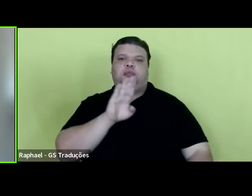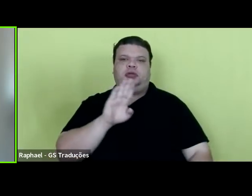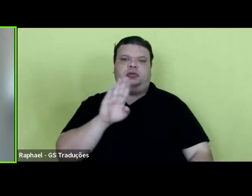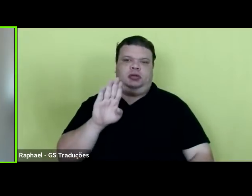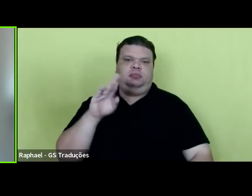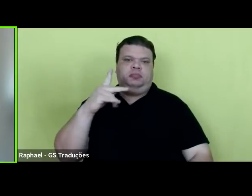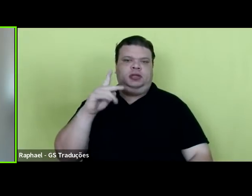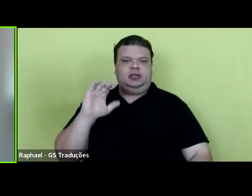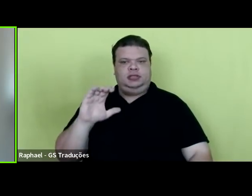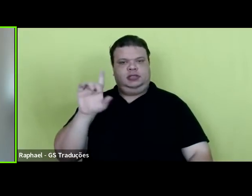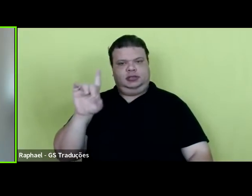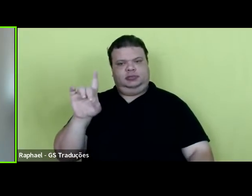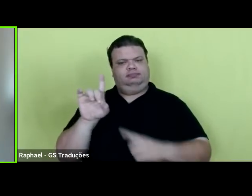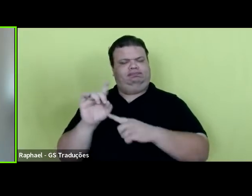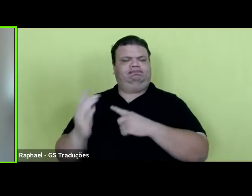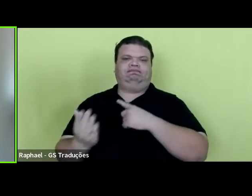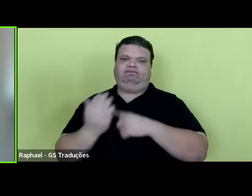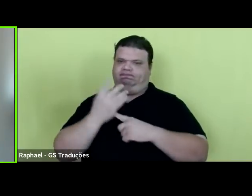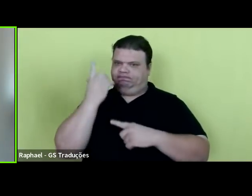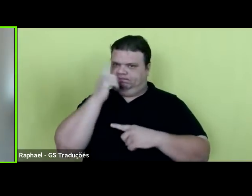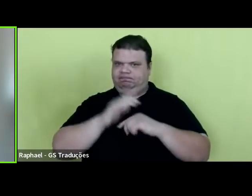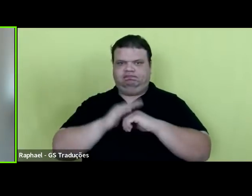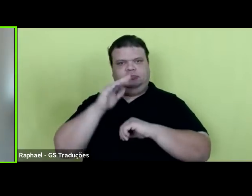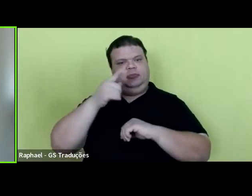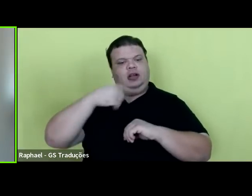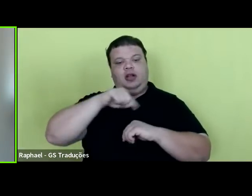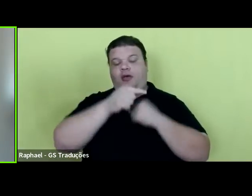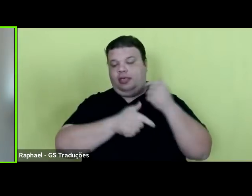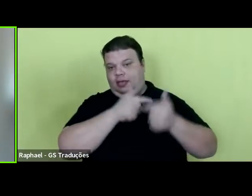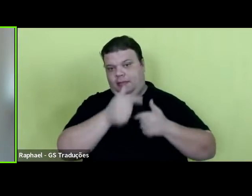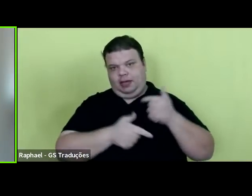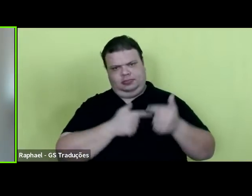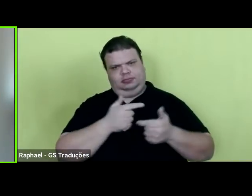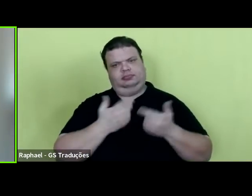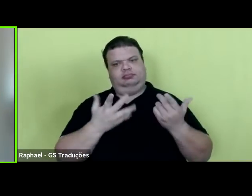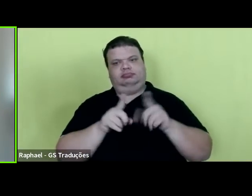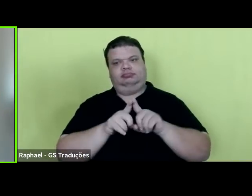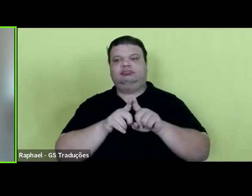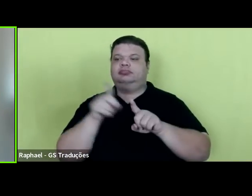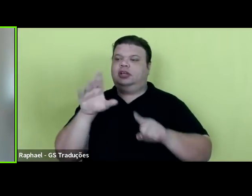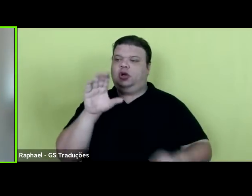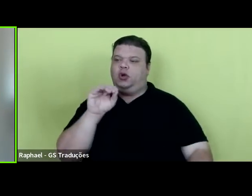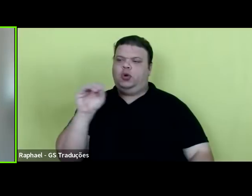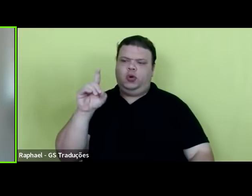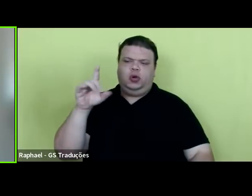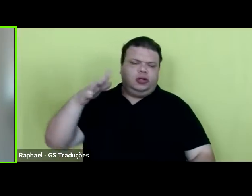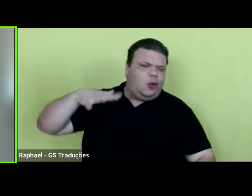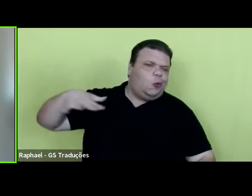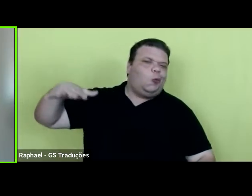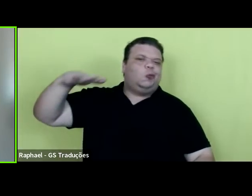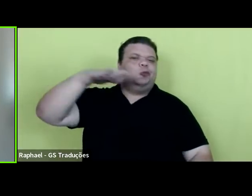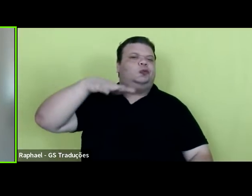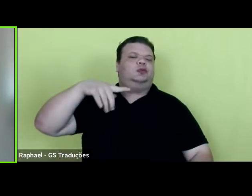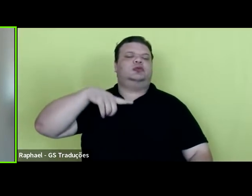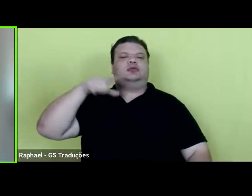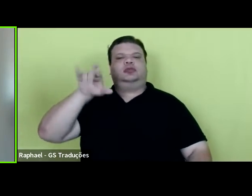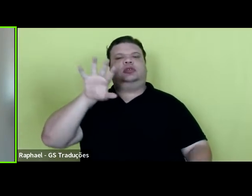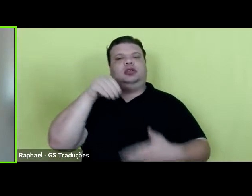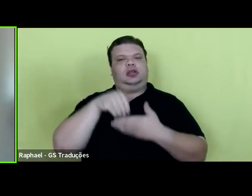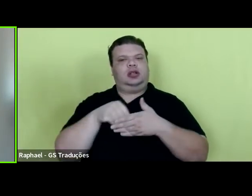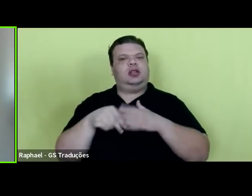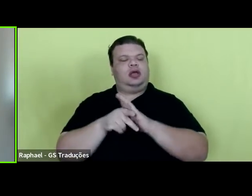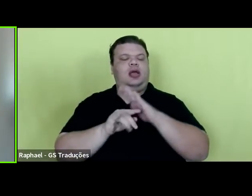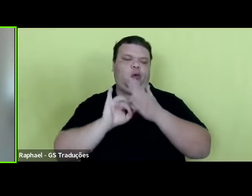sempre nos colaboram bastante com nossos trabalhos, aos nossos coordenadores, coordenadores da nossa